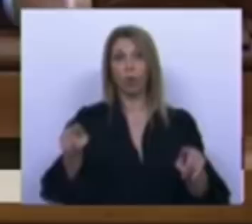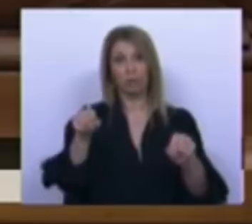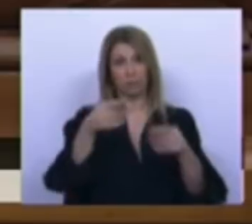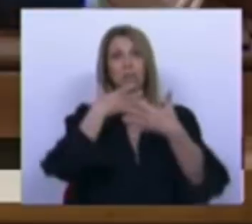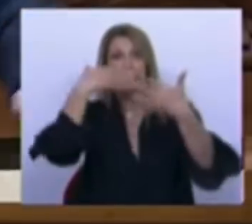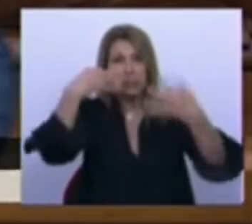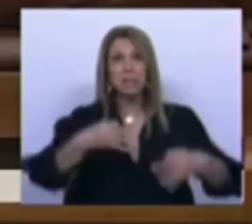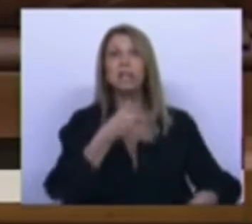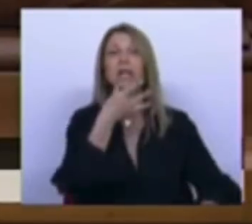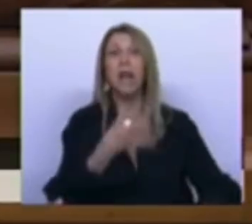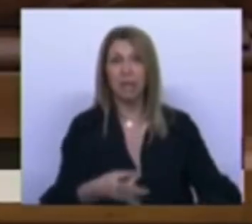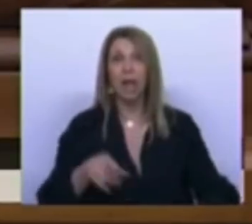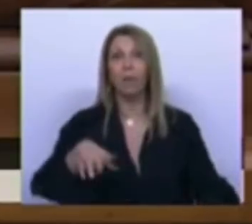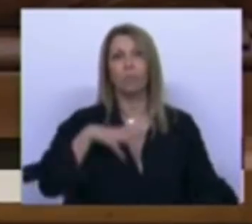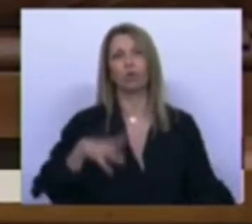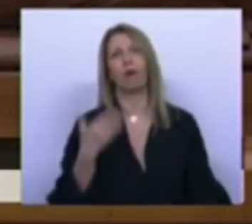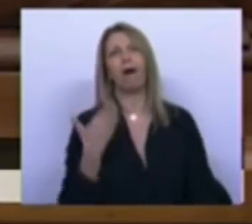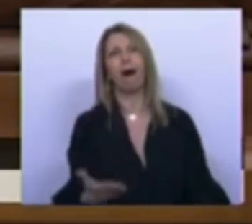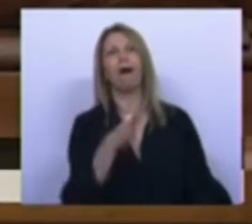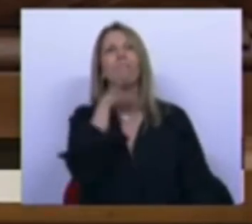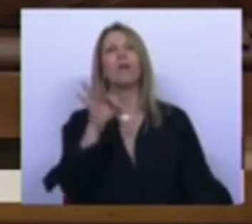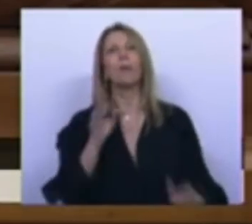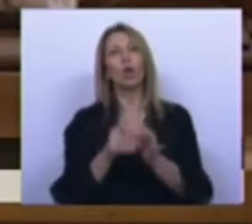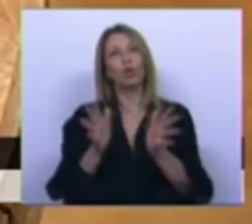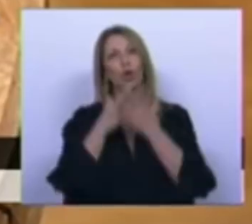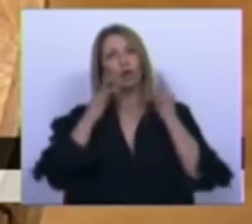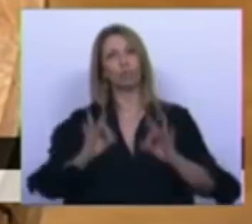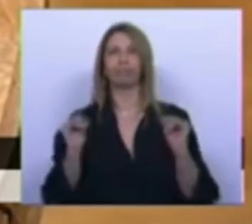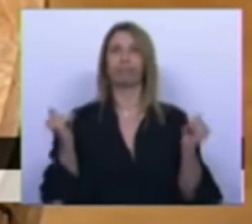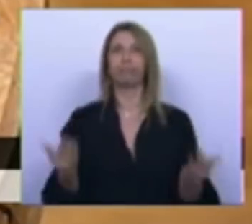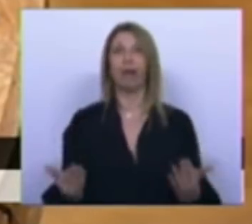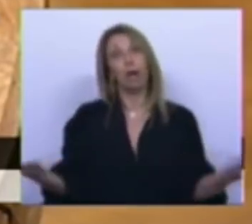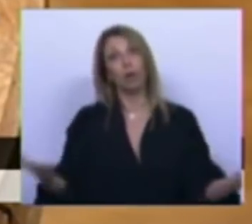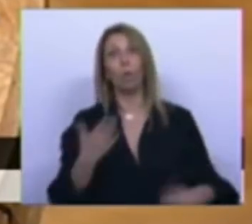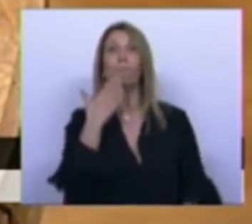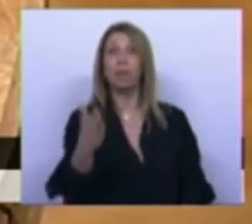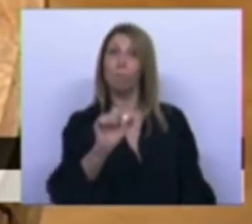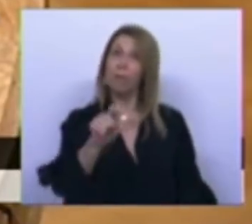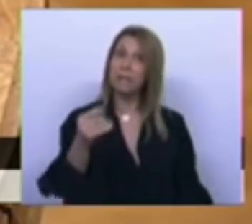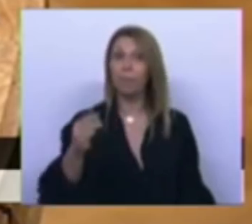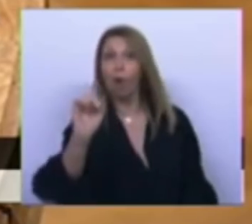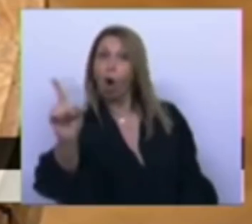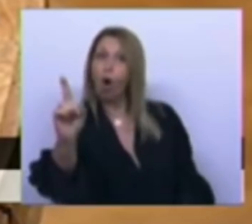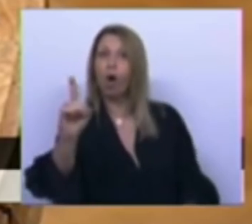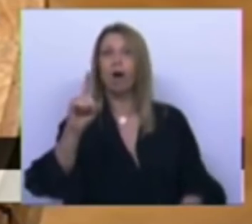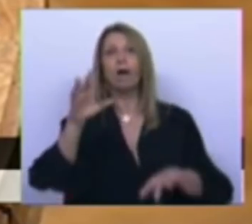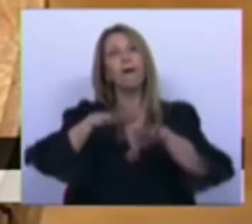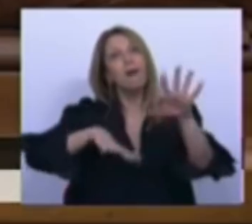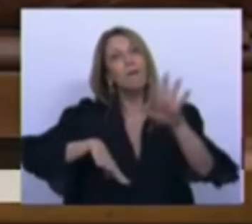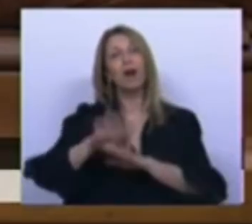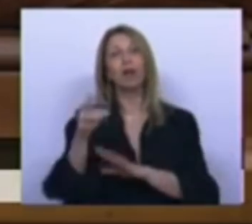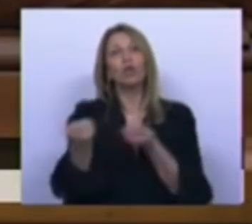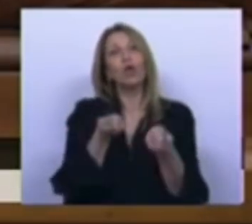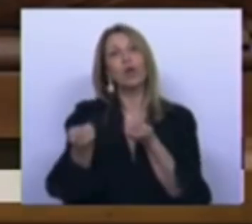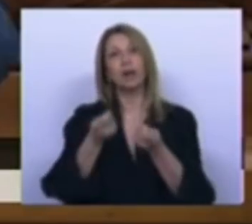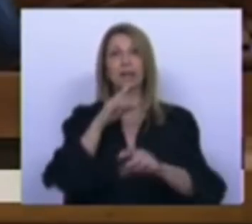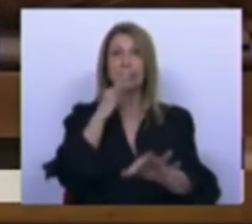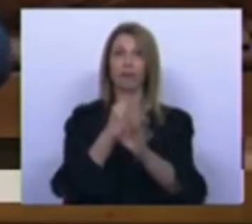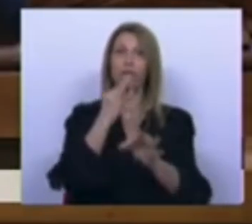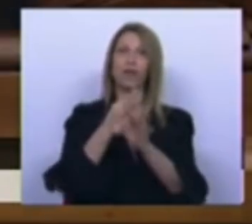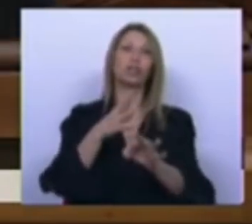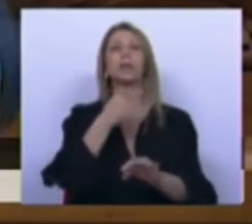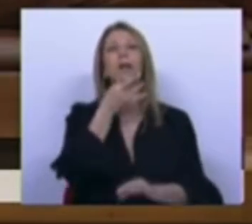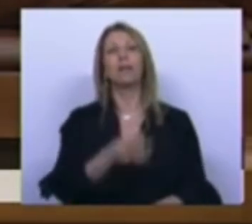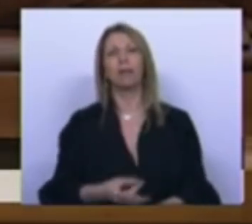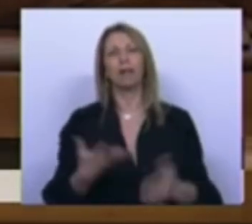Portugal para todas as famílias. Pedimos por isso ao PCP que organize este ano as festas de Natal. Mas este é também